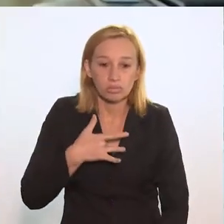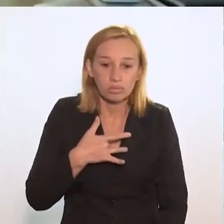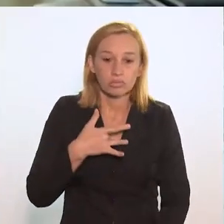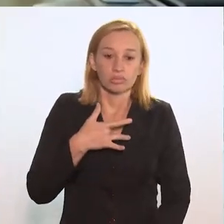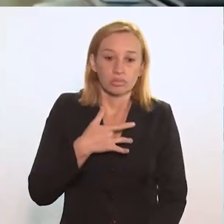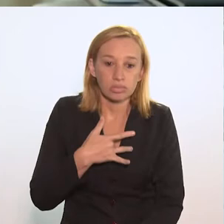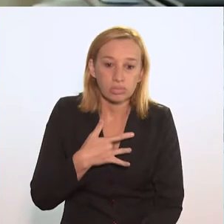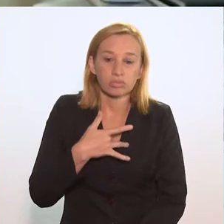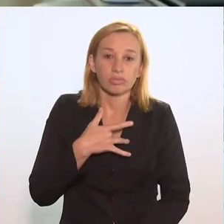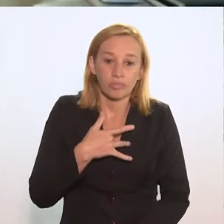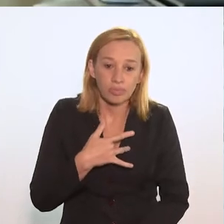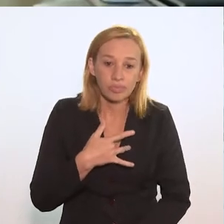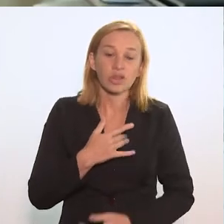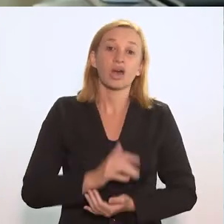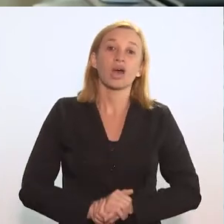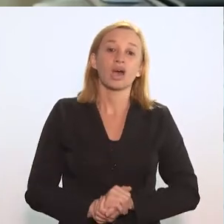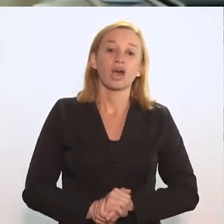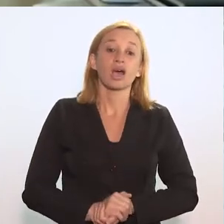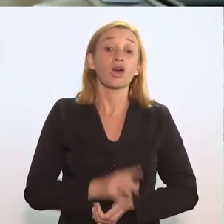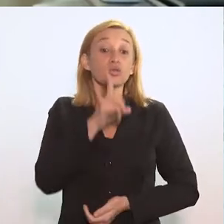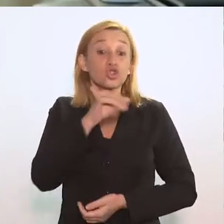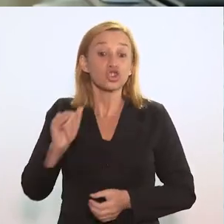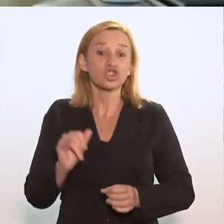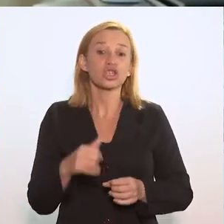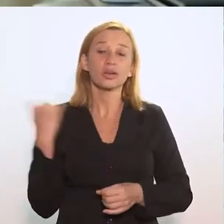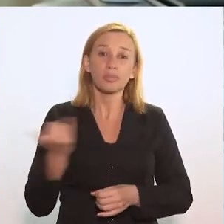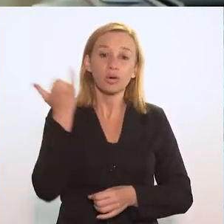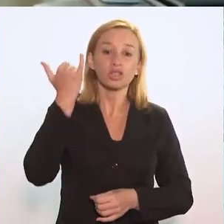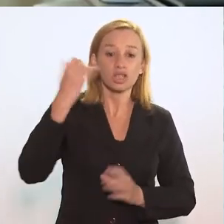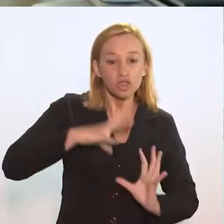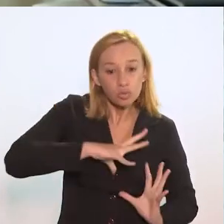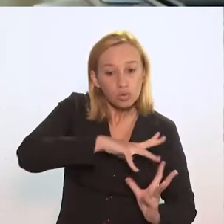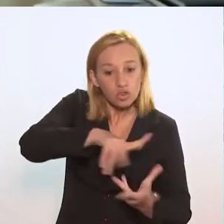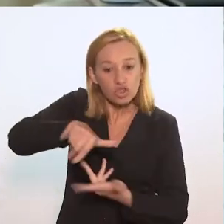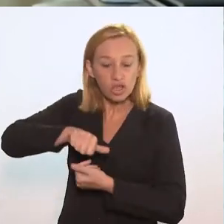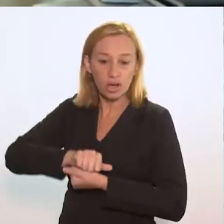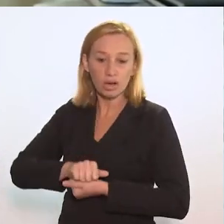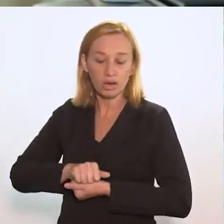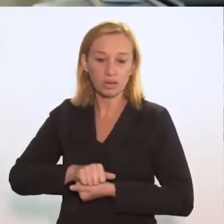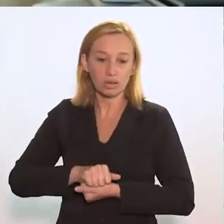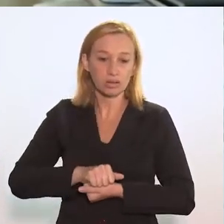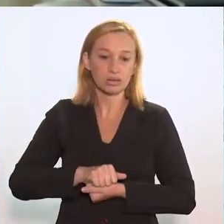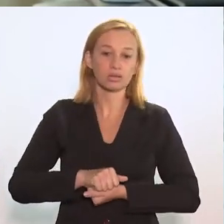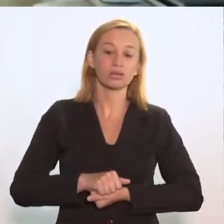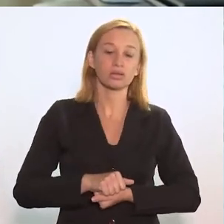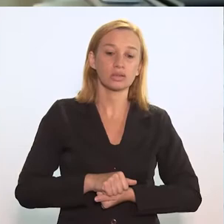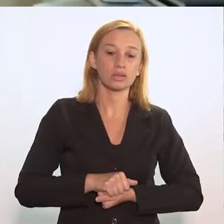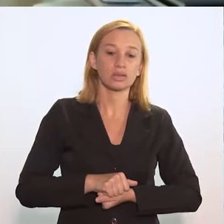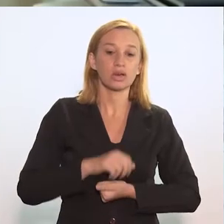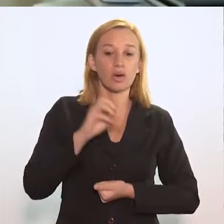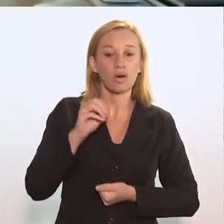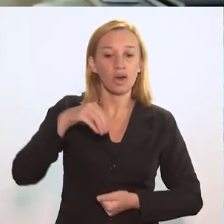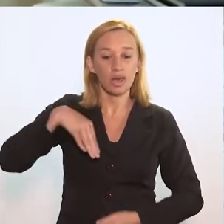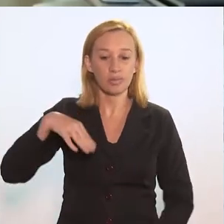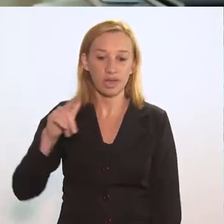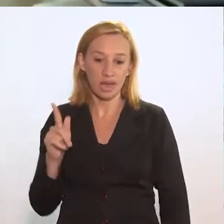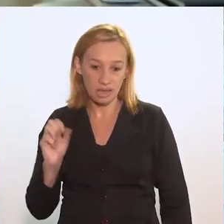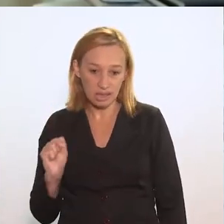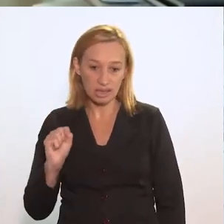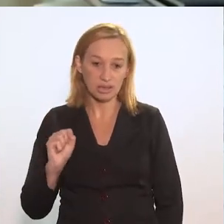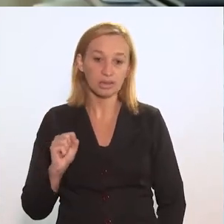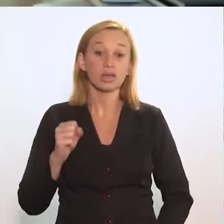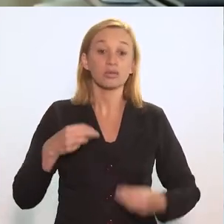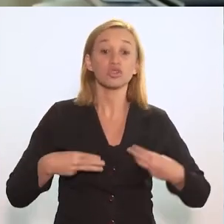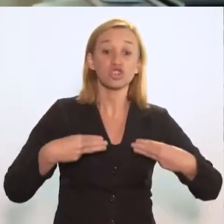Tuberculose. Essa é uma data importante. É uma data, então, mundial, determinada pela OMS,